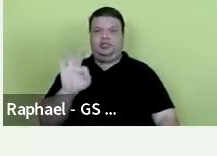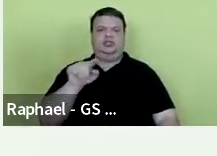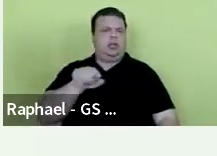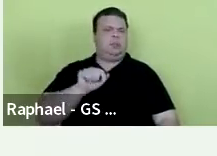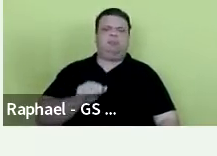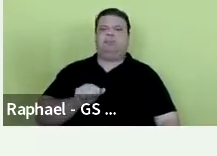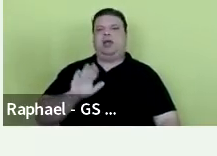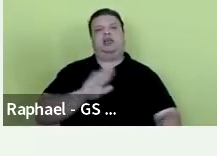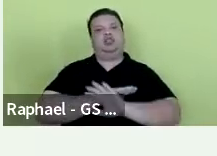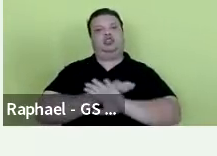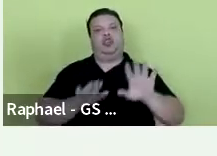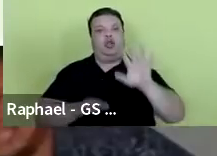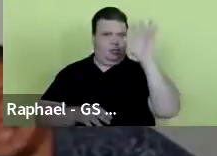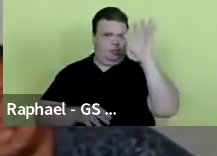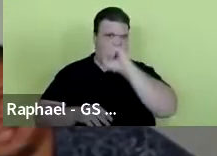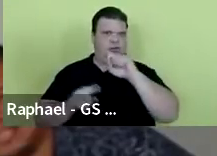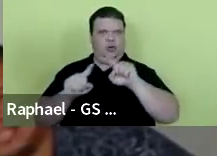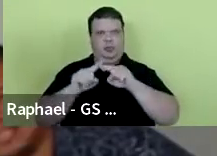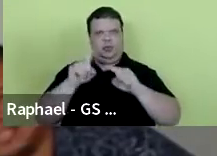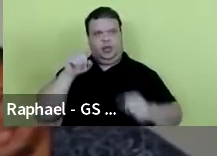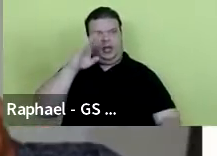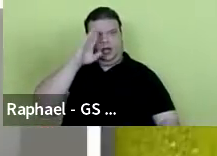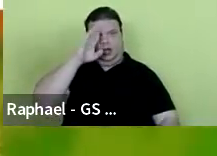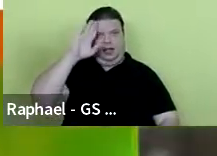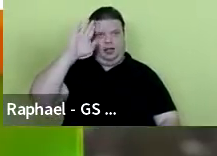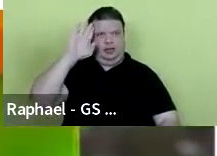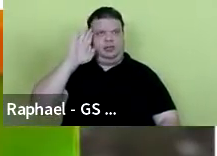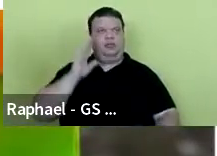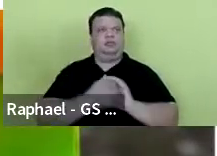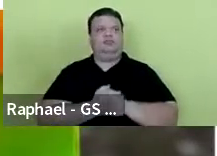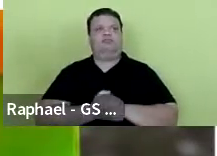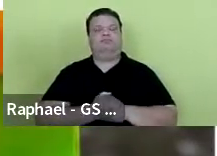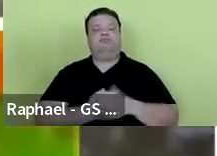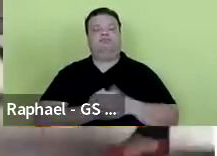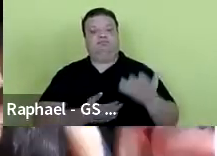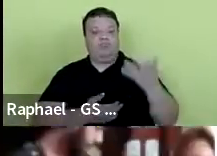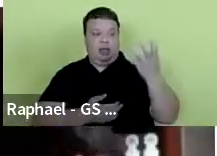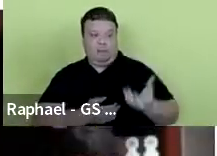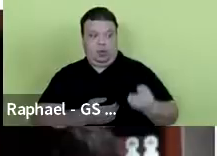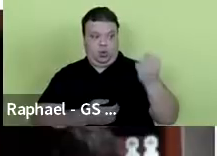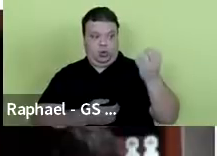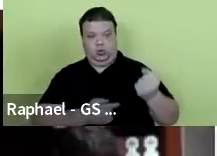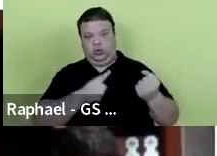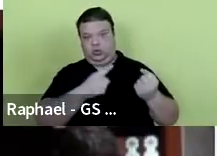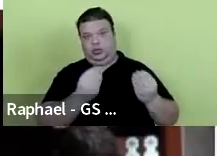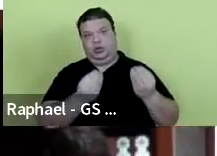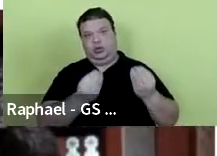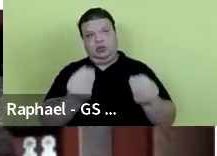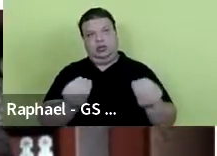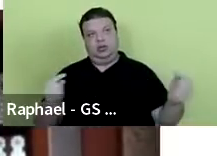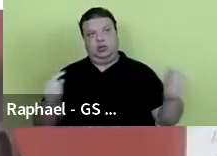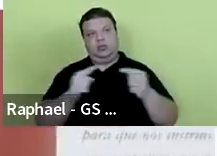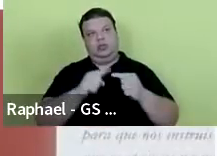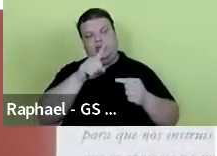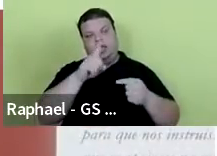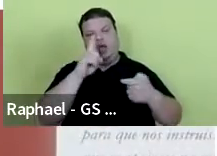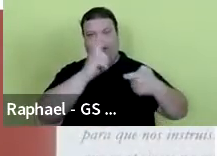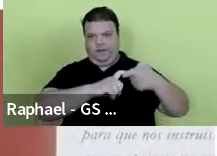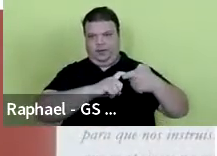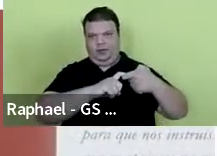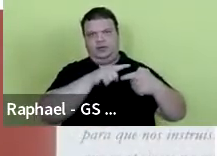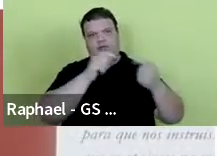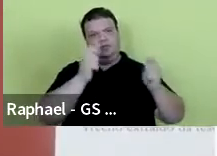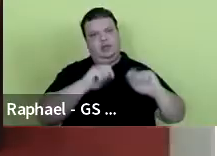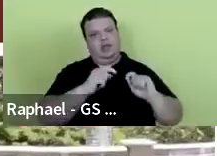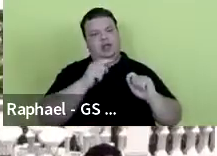mais do que um aprendizado acadêmico. As bolsas são concedidas por meio de convênio a partir da